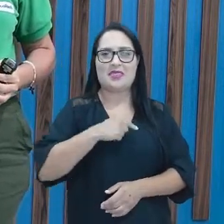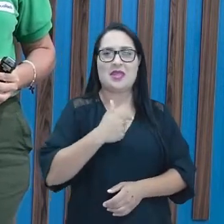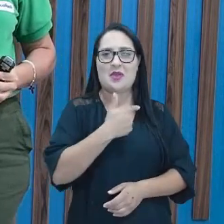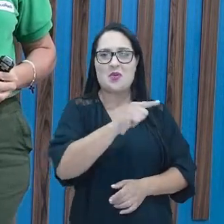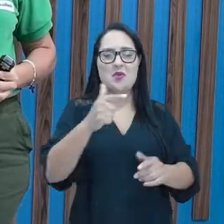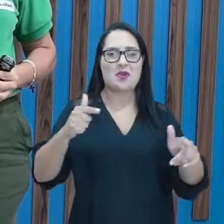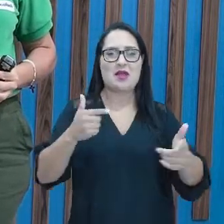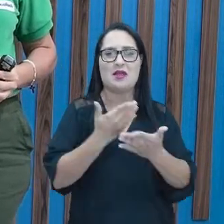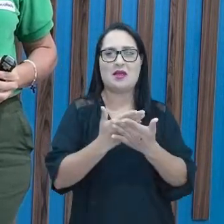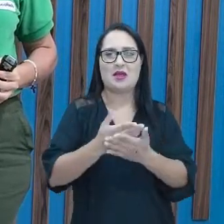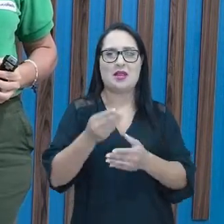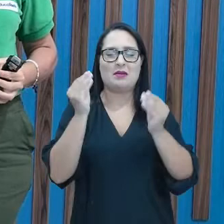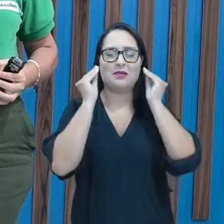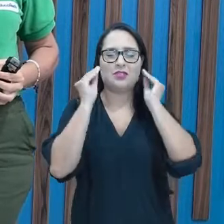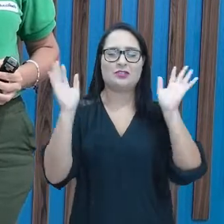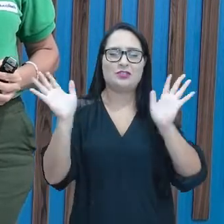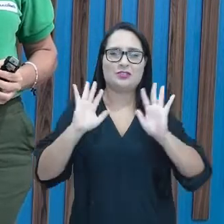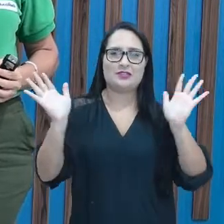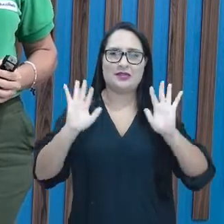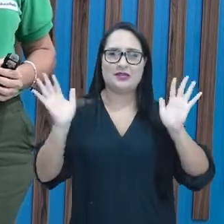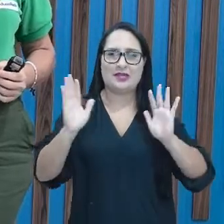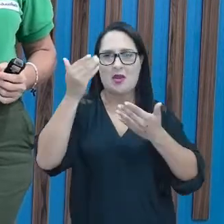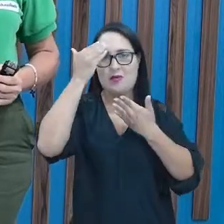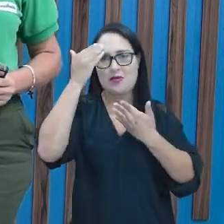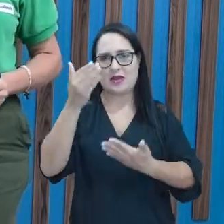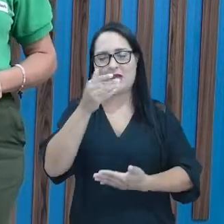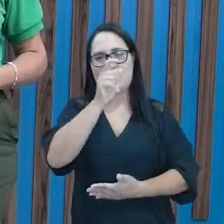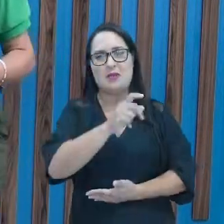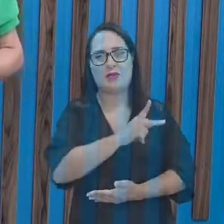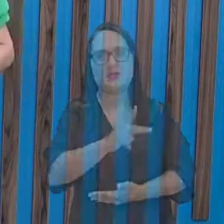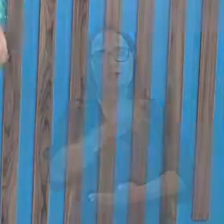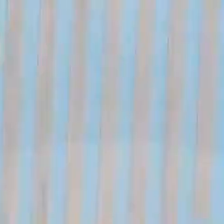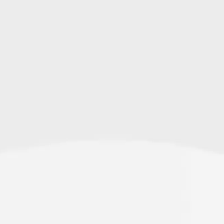beijão! Tchau, tchau! Obrigada professora Sandra!